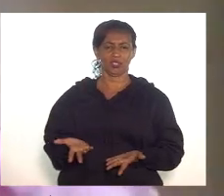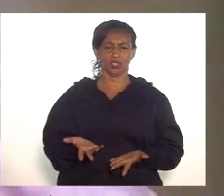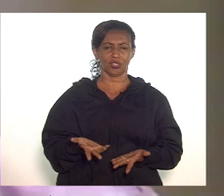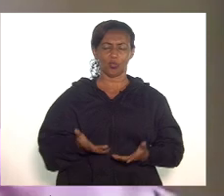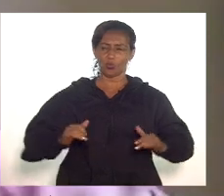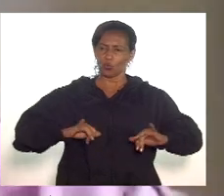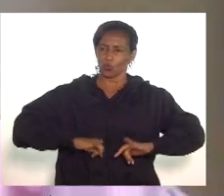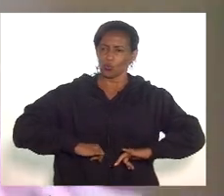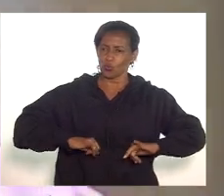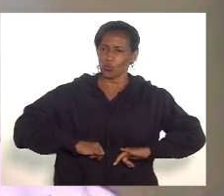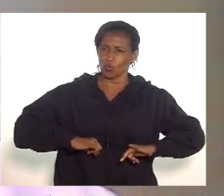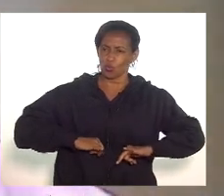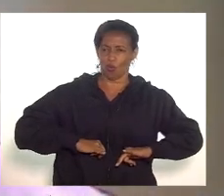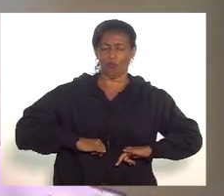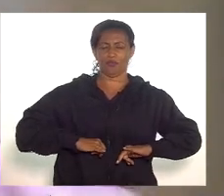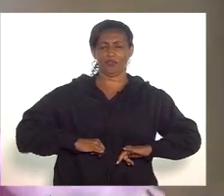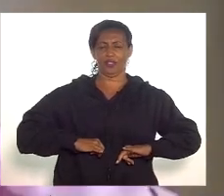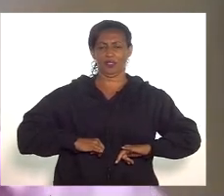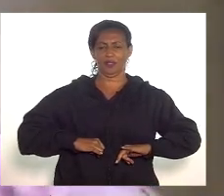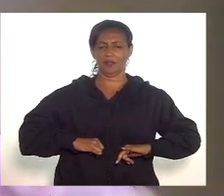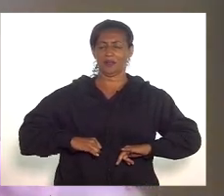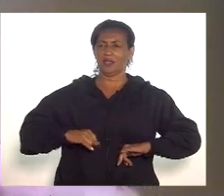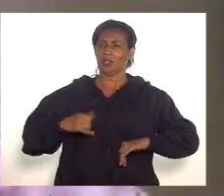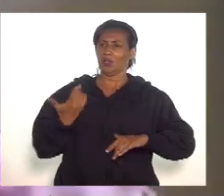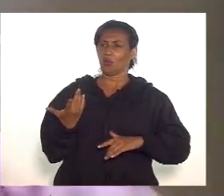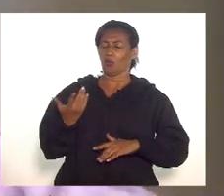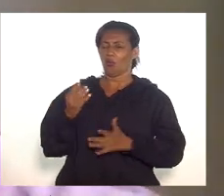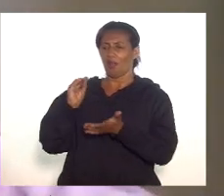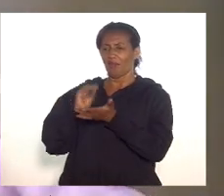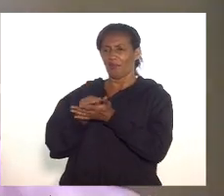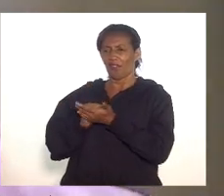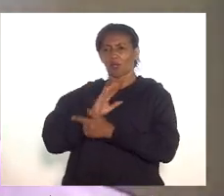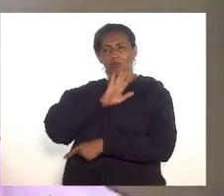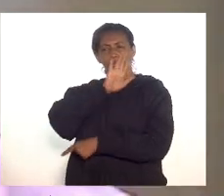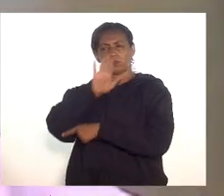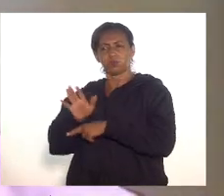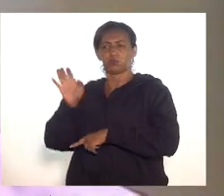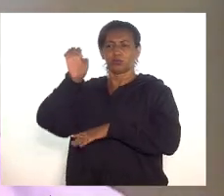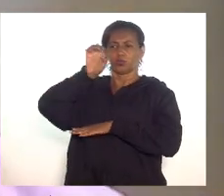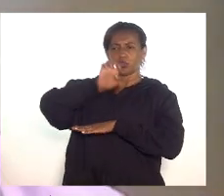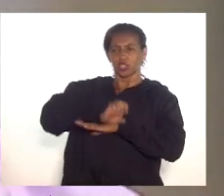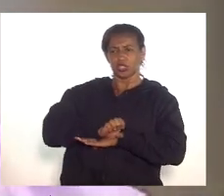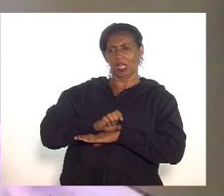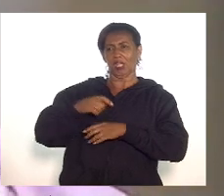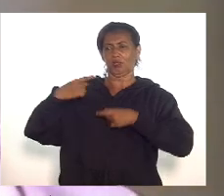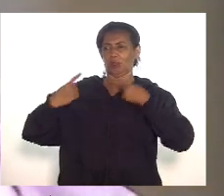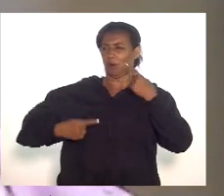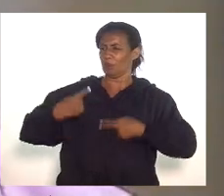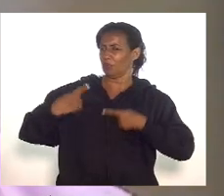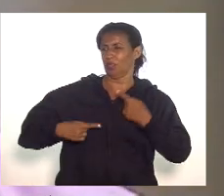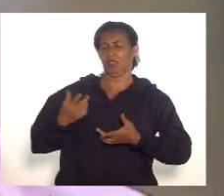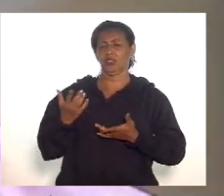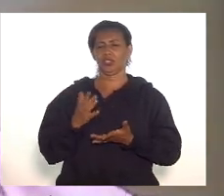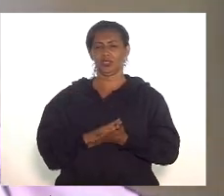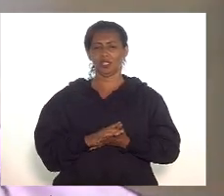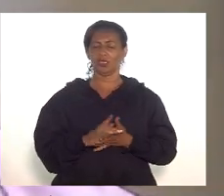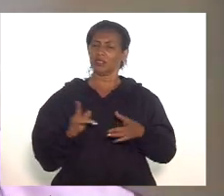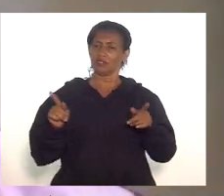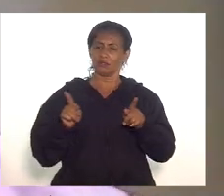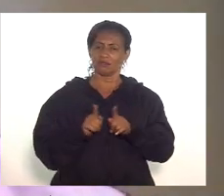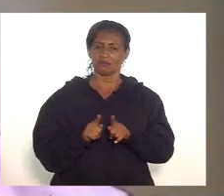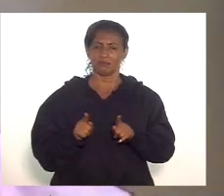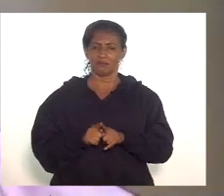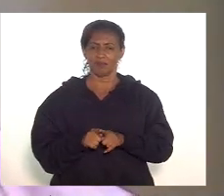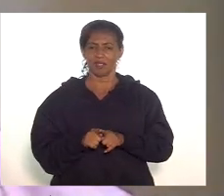sofrem com uma ausência quanto mais do Estado, de suas políticas e de seus serviços. Sem falar no drama,